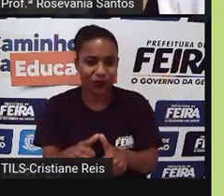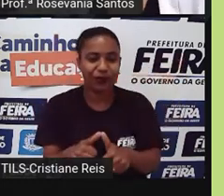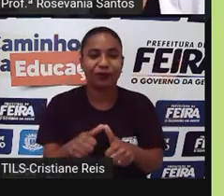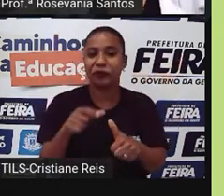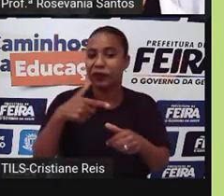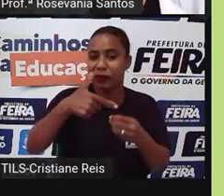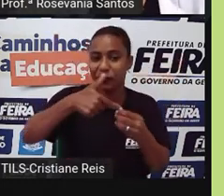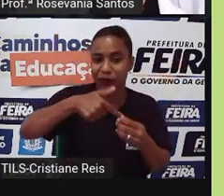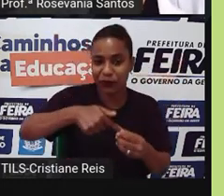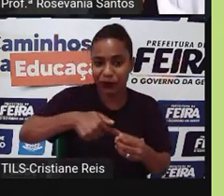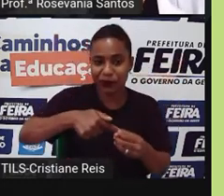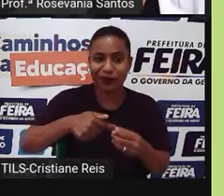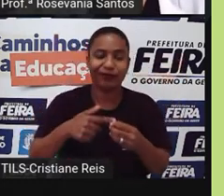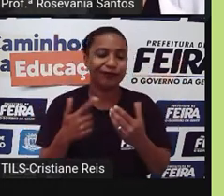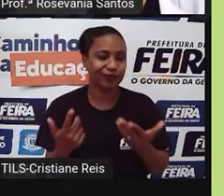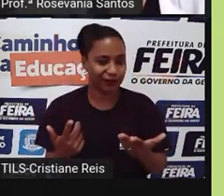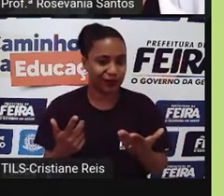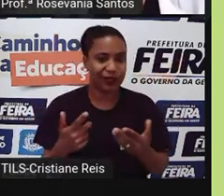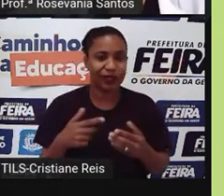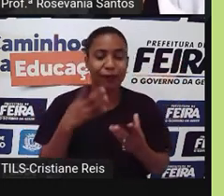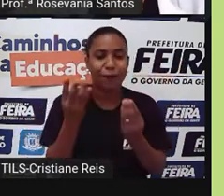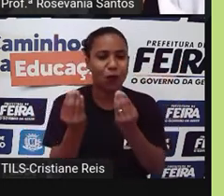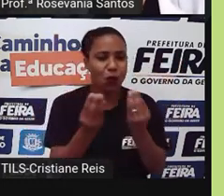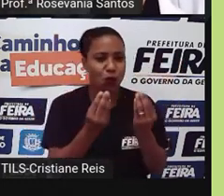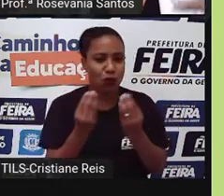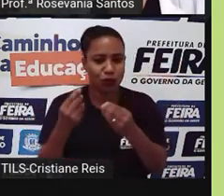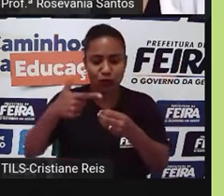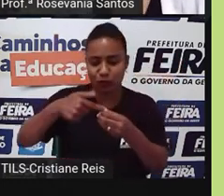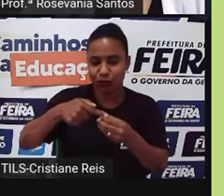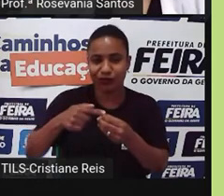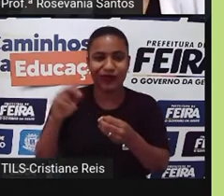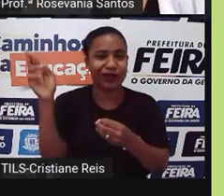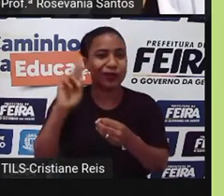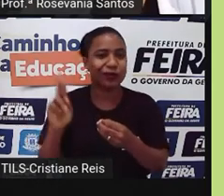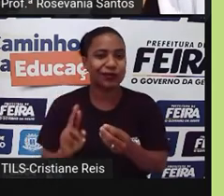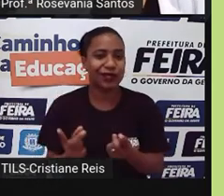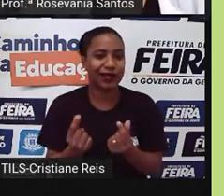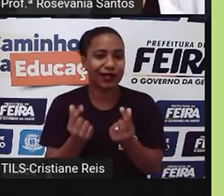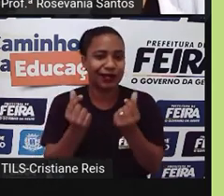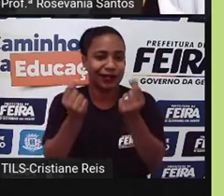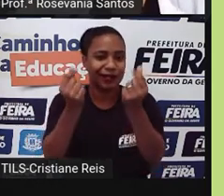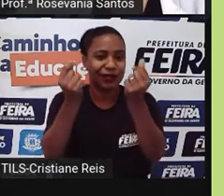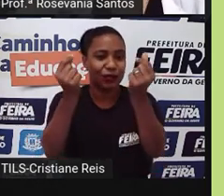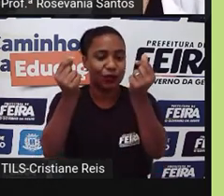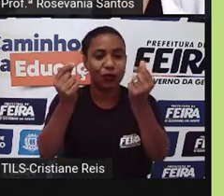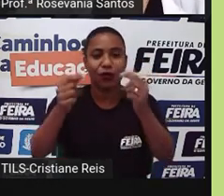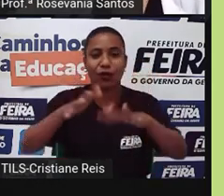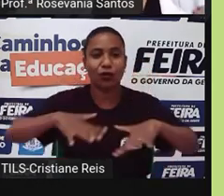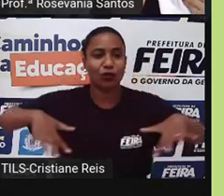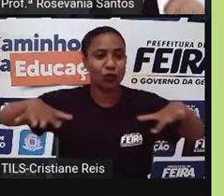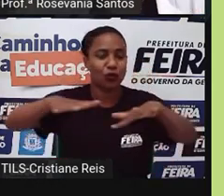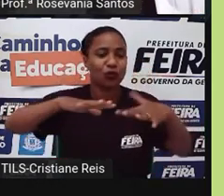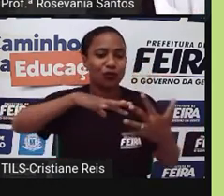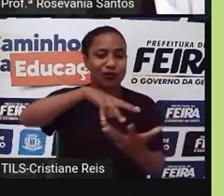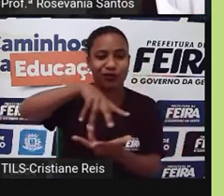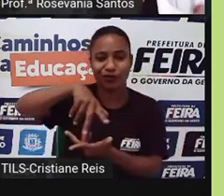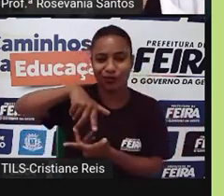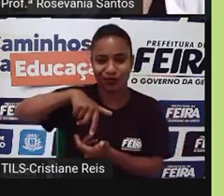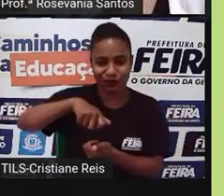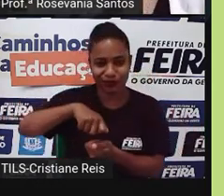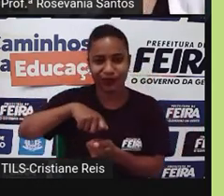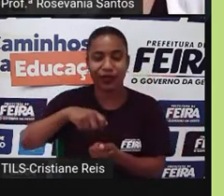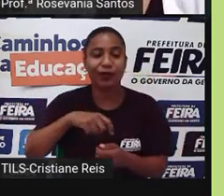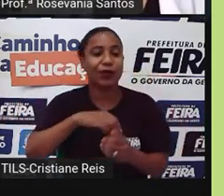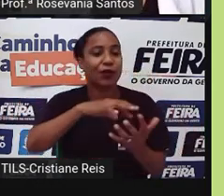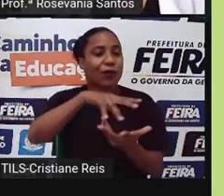petróleo, isso torna ela também como o centro das atenções do mundo, uma vez que é ainda a matriz energética